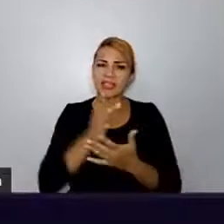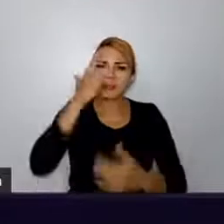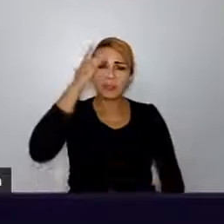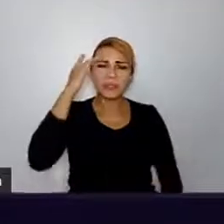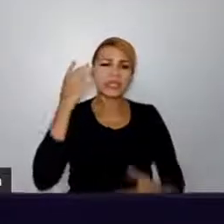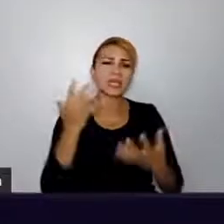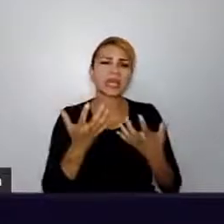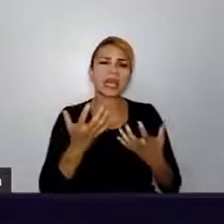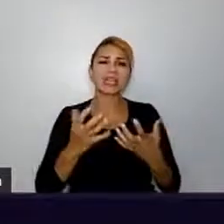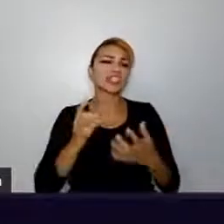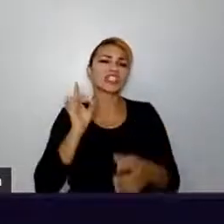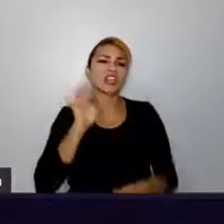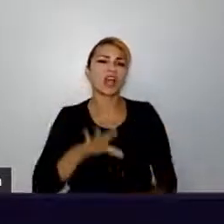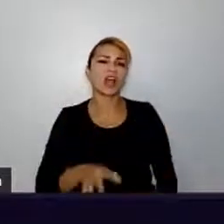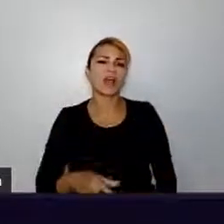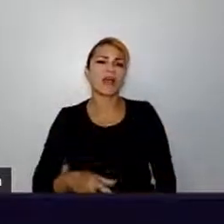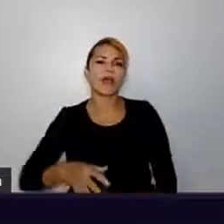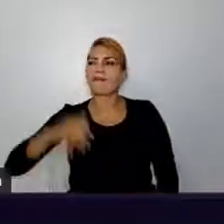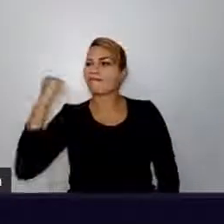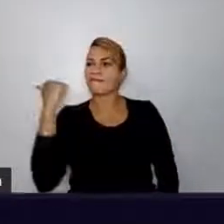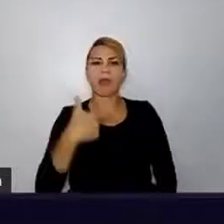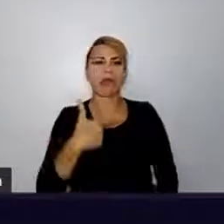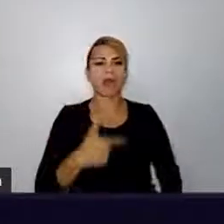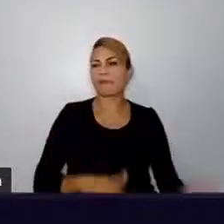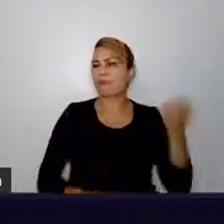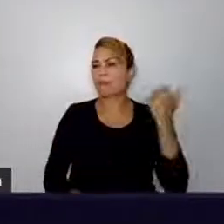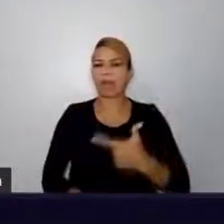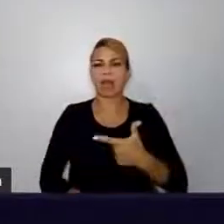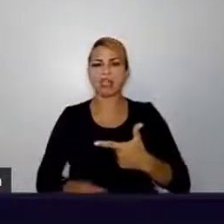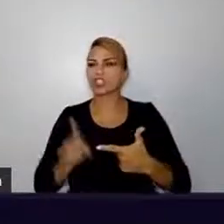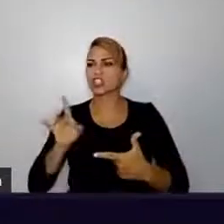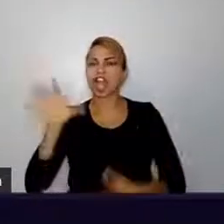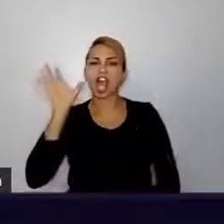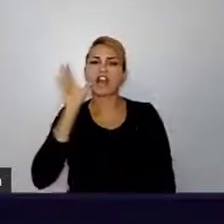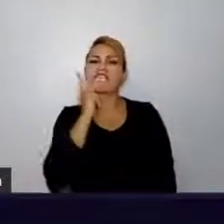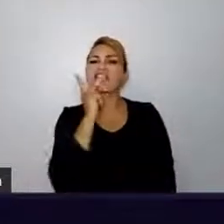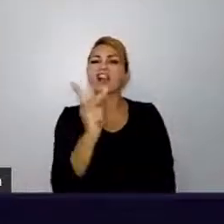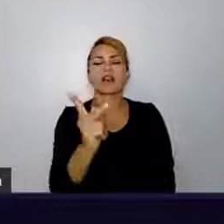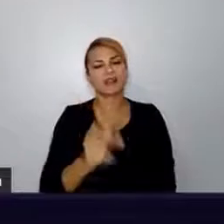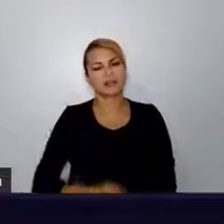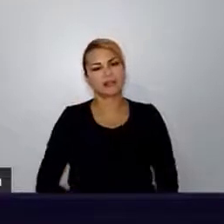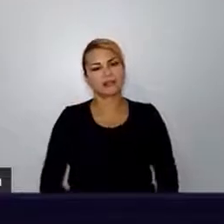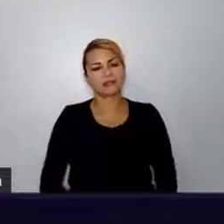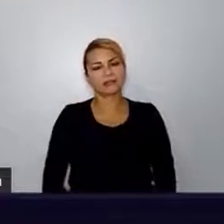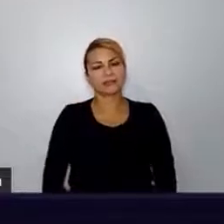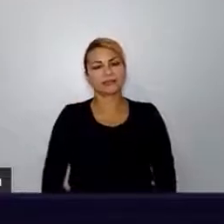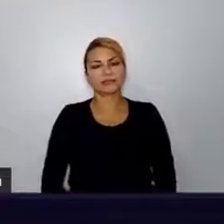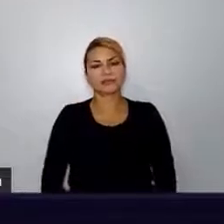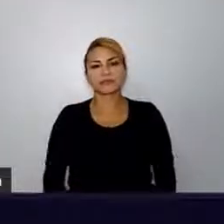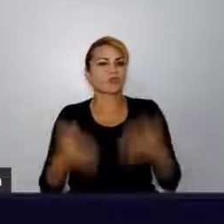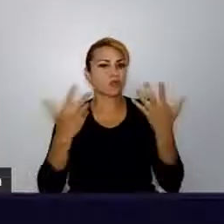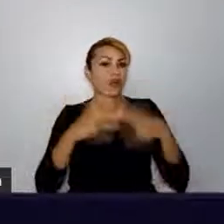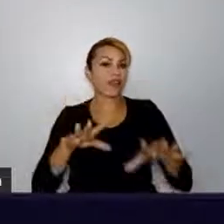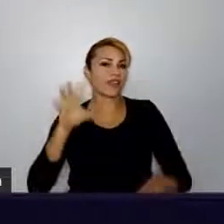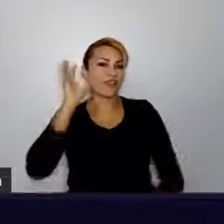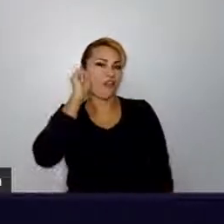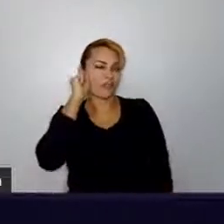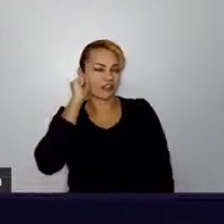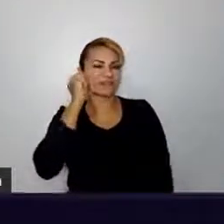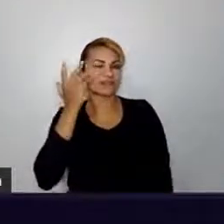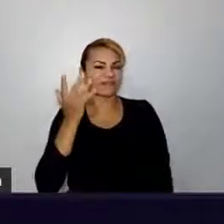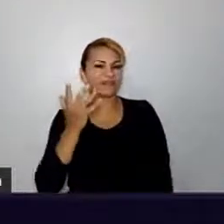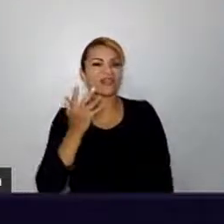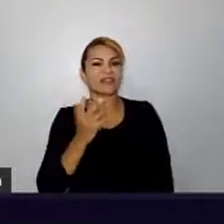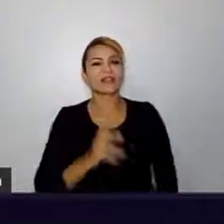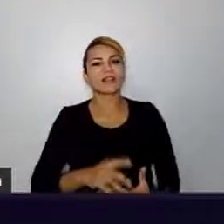diálogo completo, né? As pessoas só querem ouvir. Só querem falar, elas não querem ouvir. É como se elas estivessem